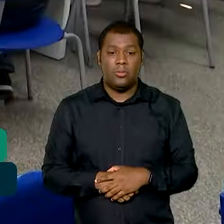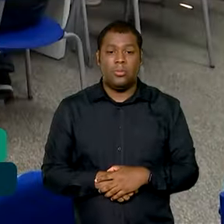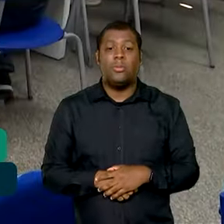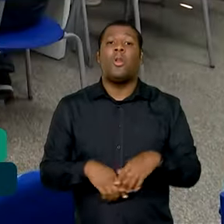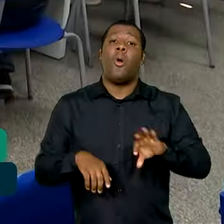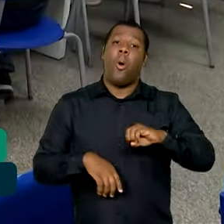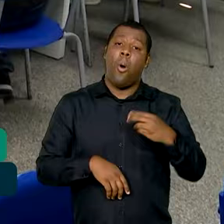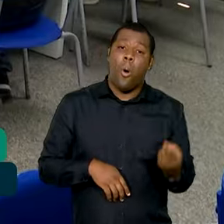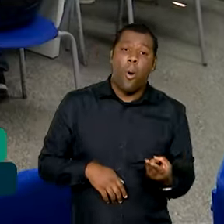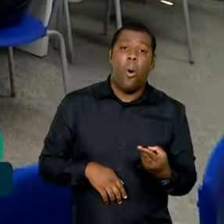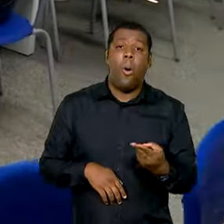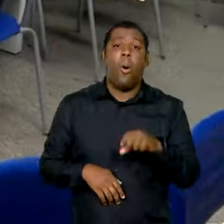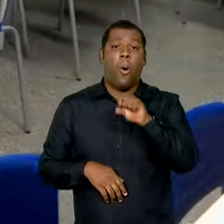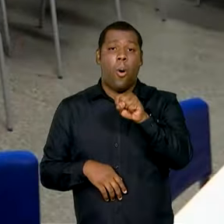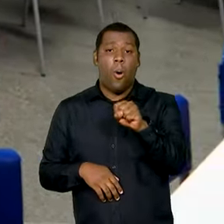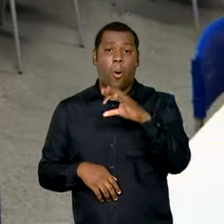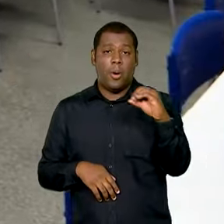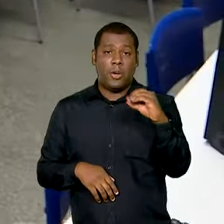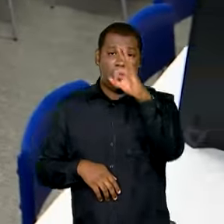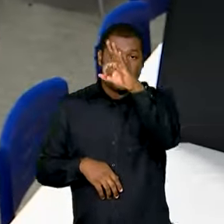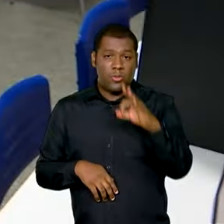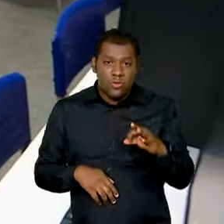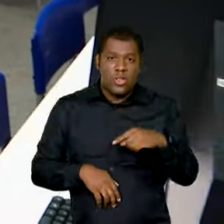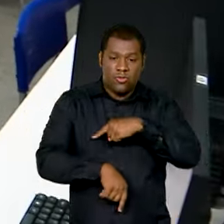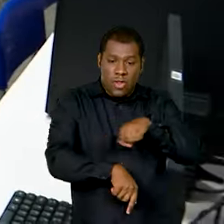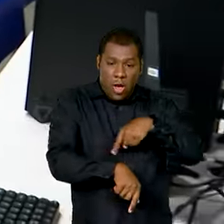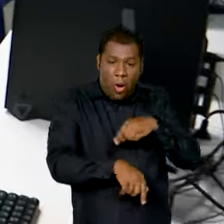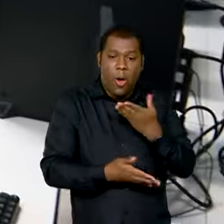80% do total de hora-aulas anuais.